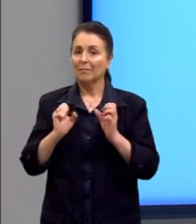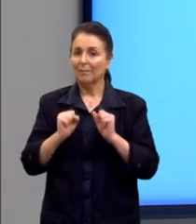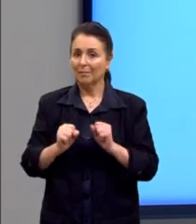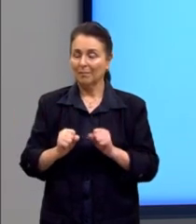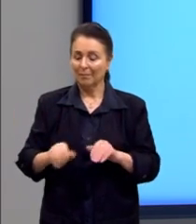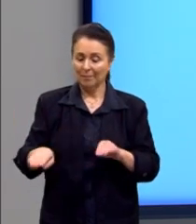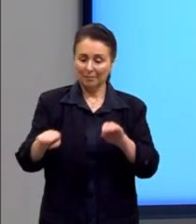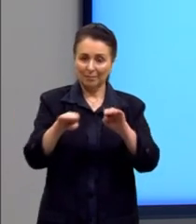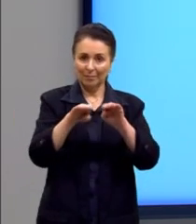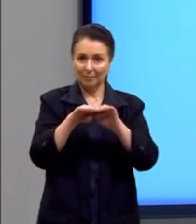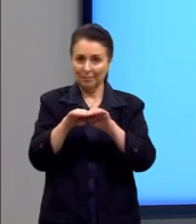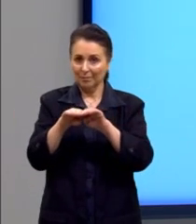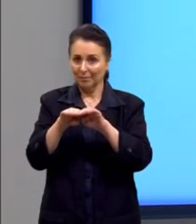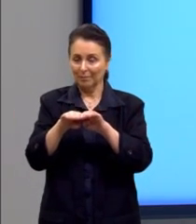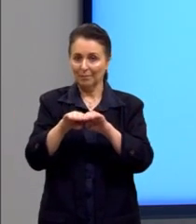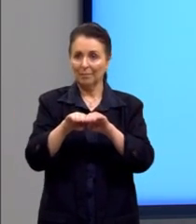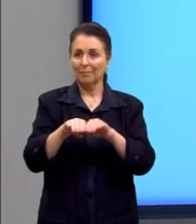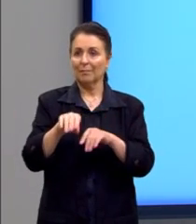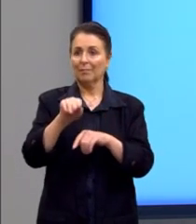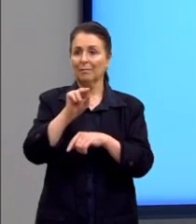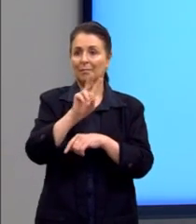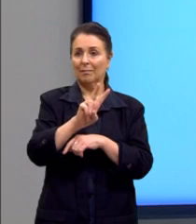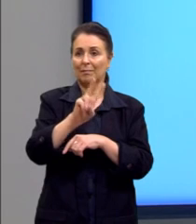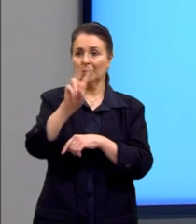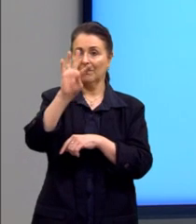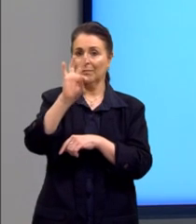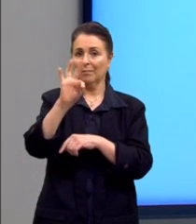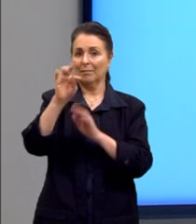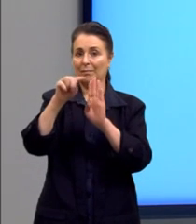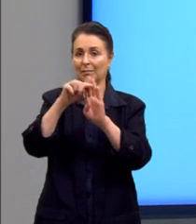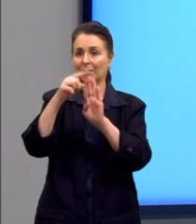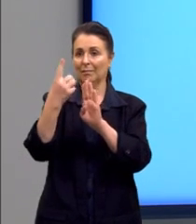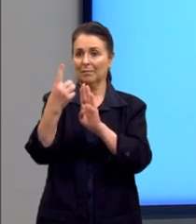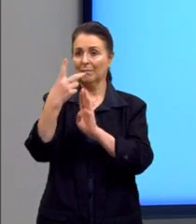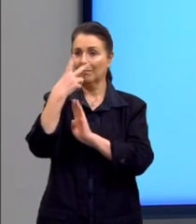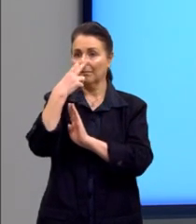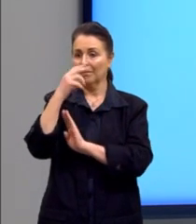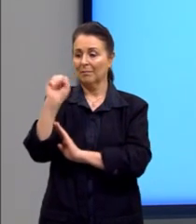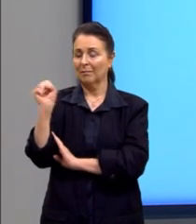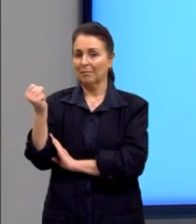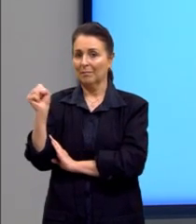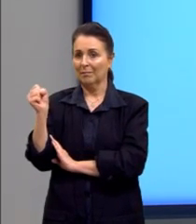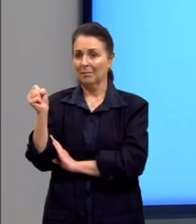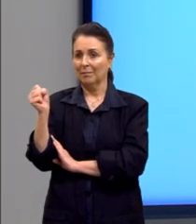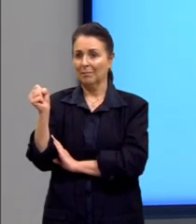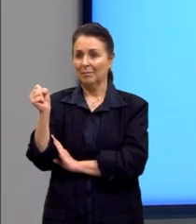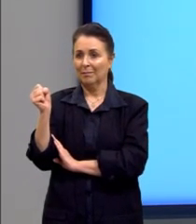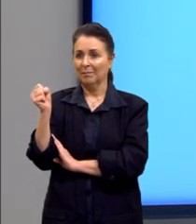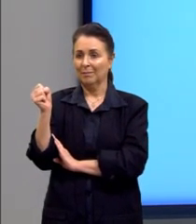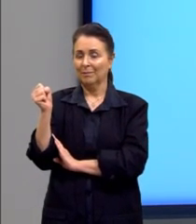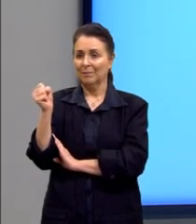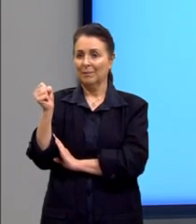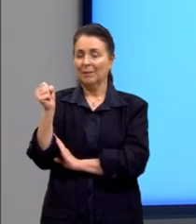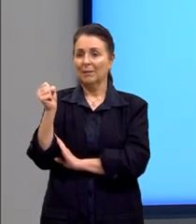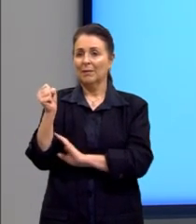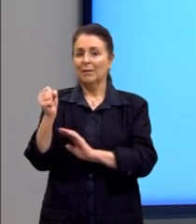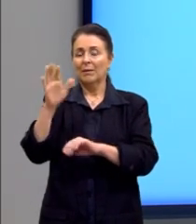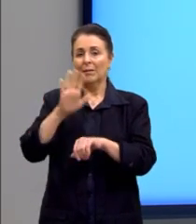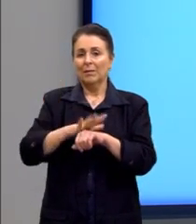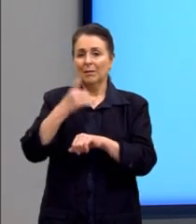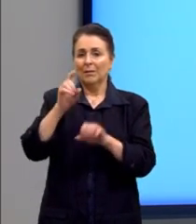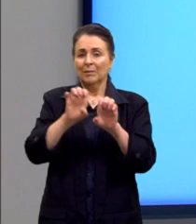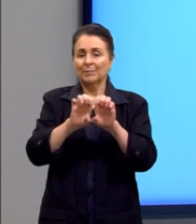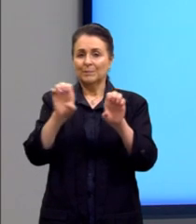igualar, né? 2 elevado a T menos 1 tem que ser igual a 8. Mais uma